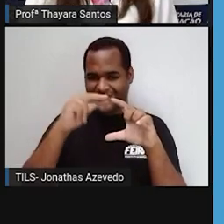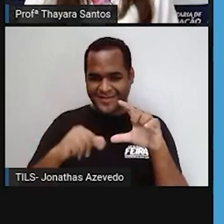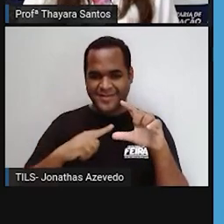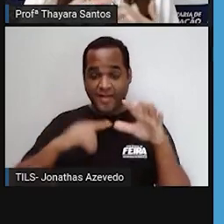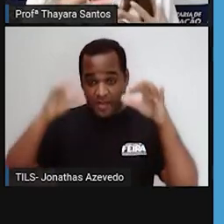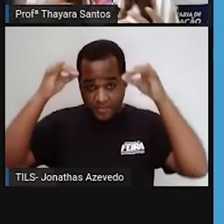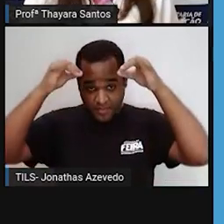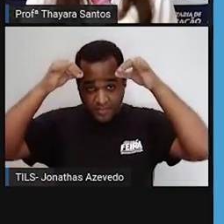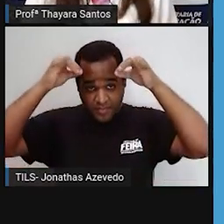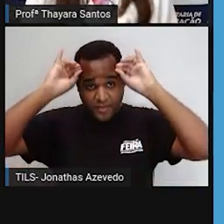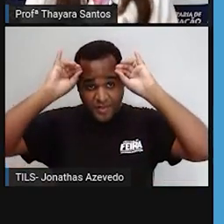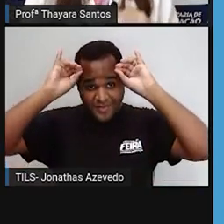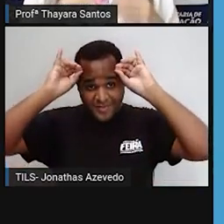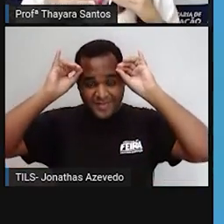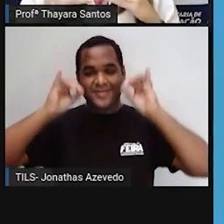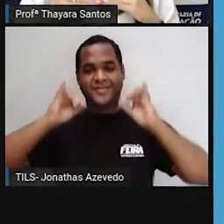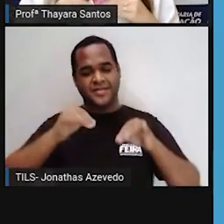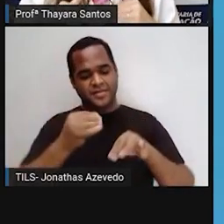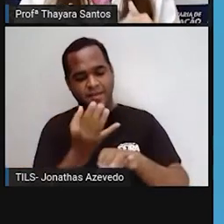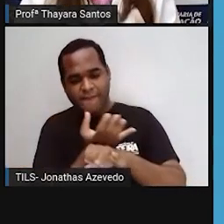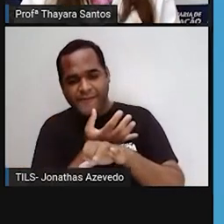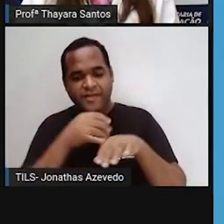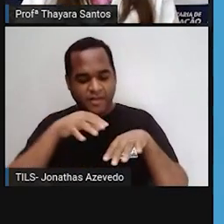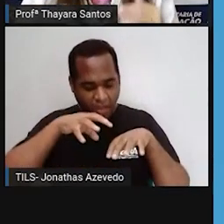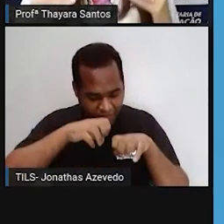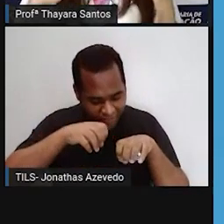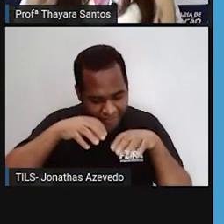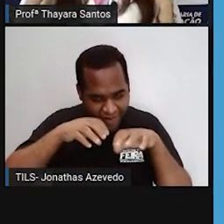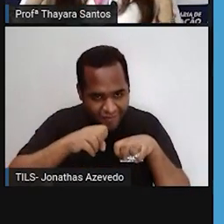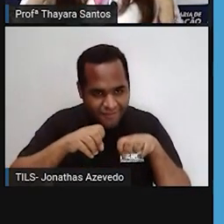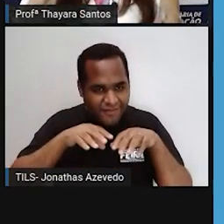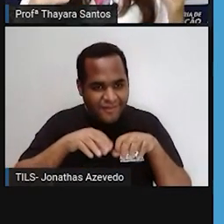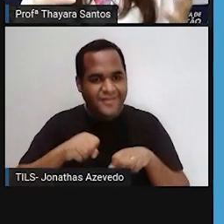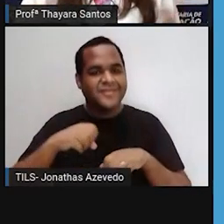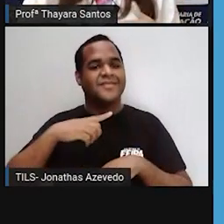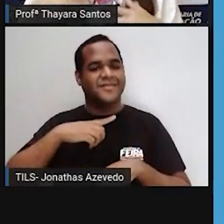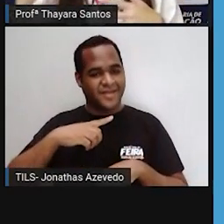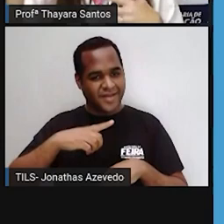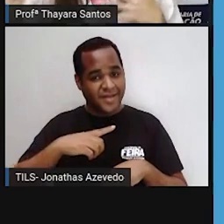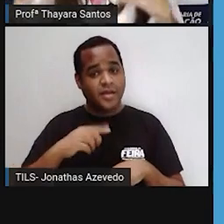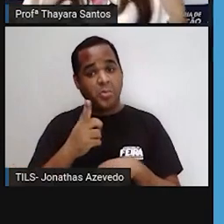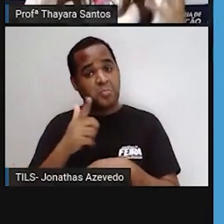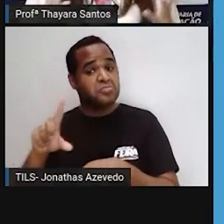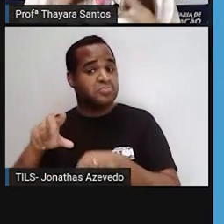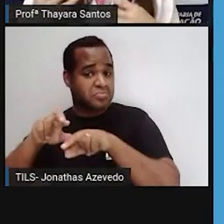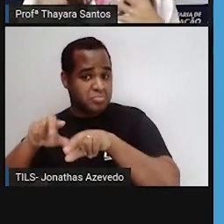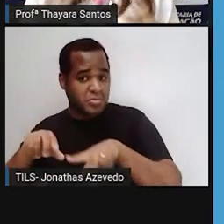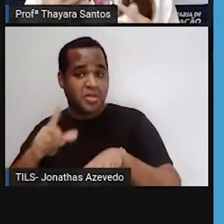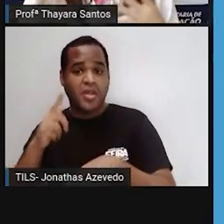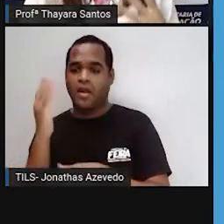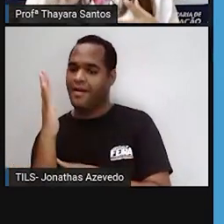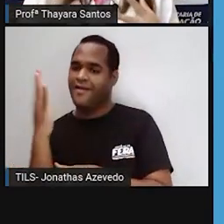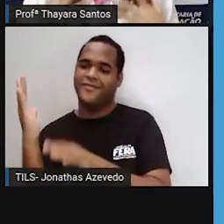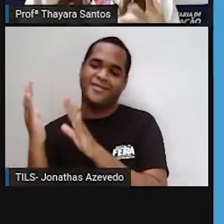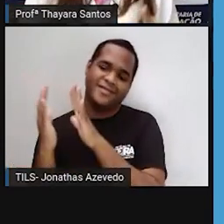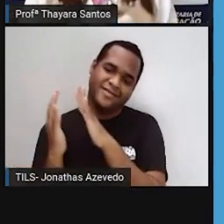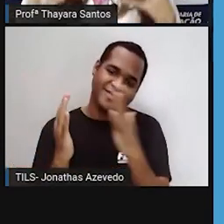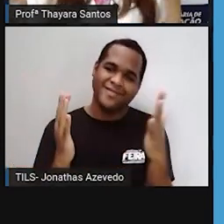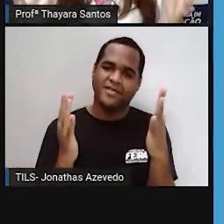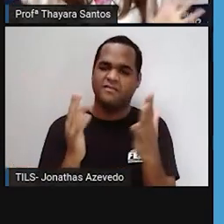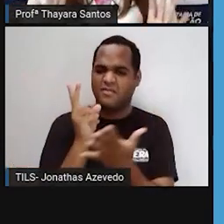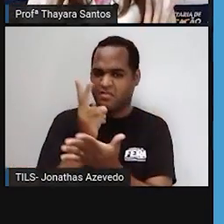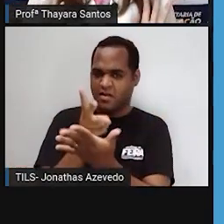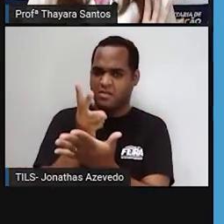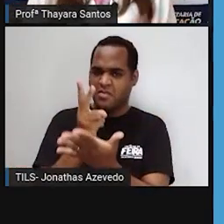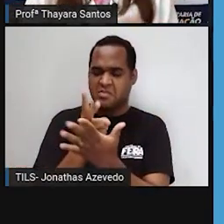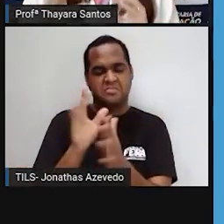bois lá no meio daquela pastagem, vegetação baixinha. E tem lá os bois, tem algumas árvores, elas não estão predominantes,